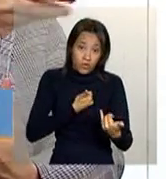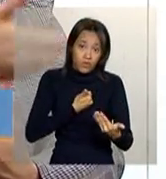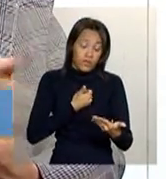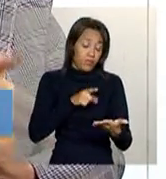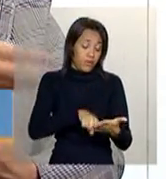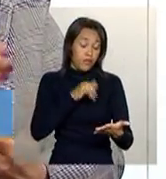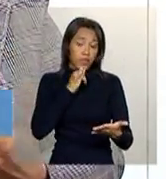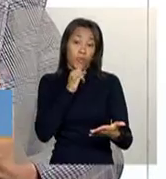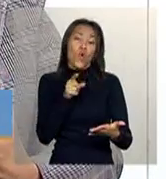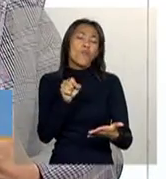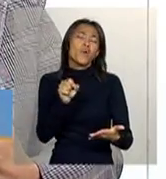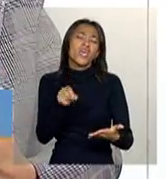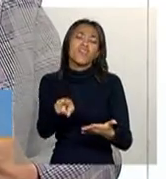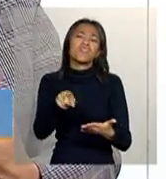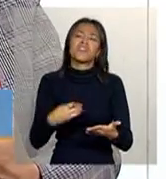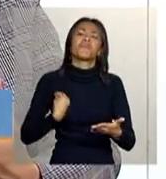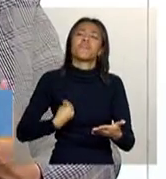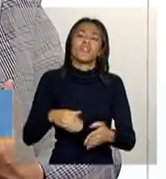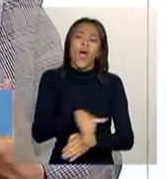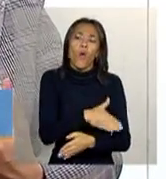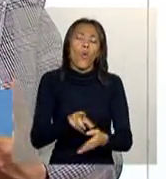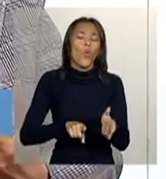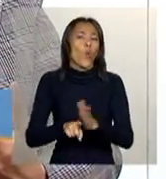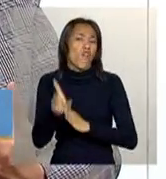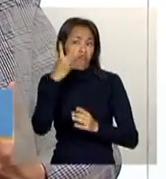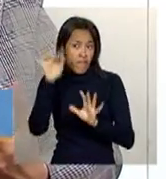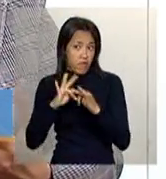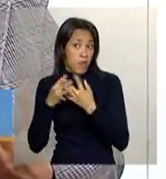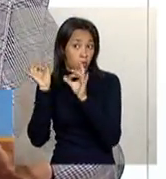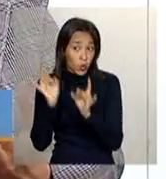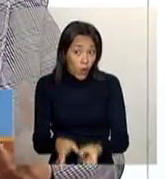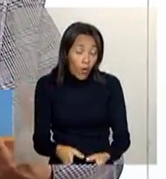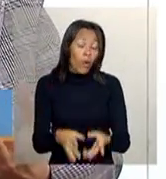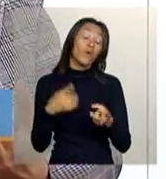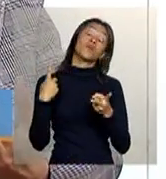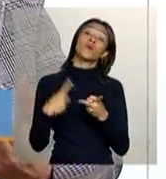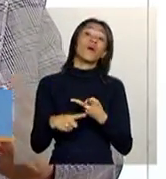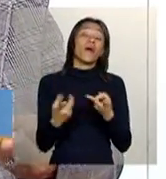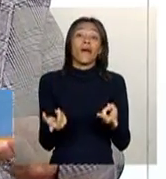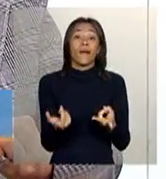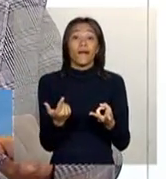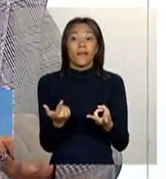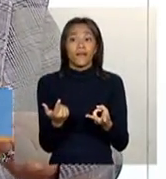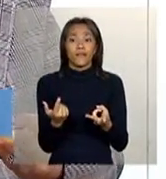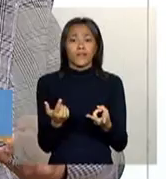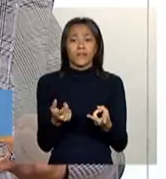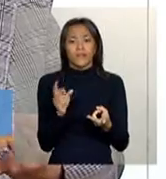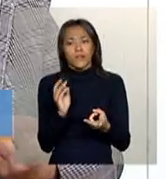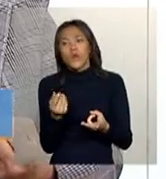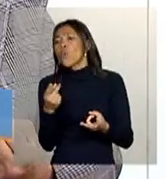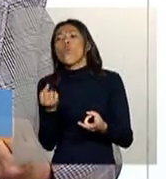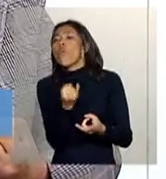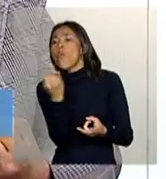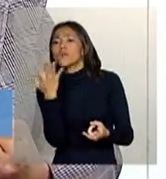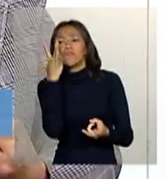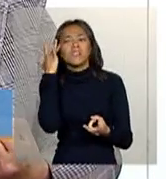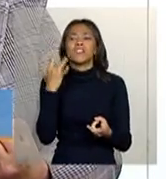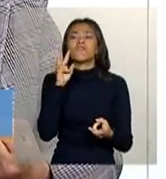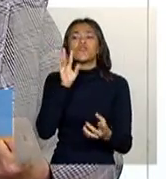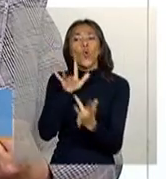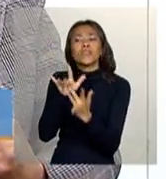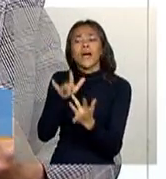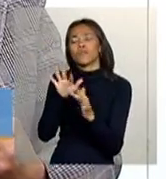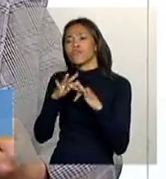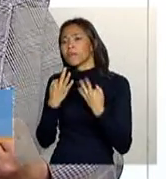o que levou a pessoa à situação de rua foi o abandono familiar, foi, na verdade, tem até um detalhamento, quantas vezes ela viu a sua família